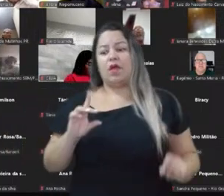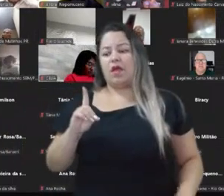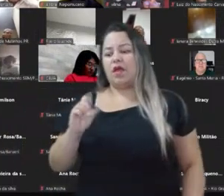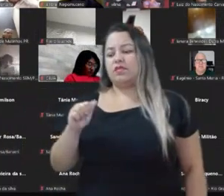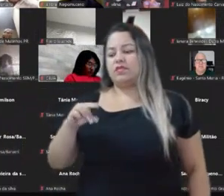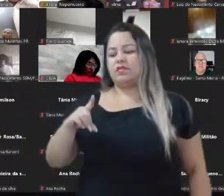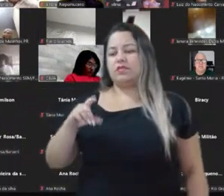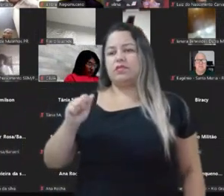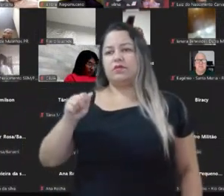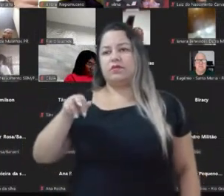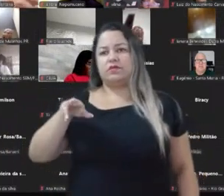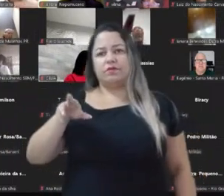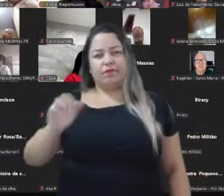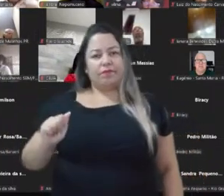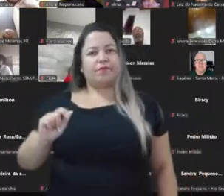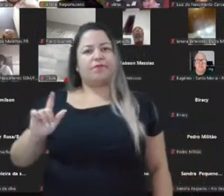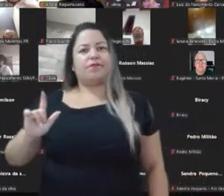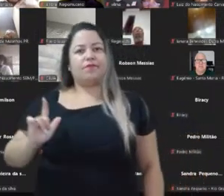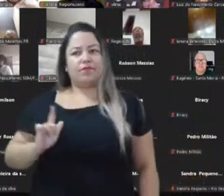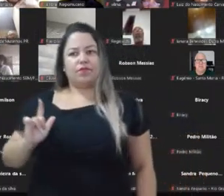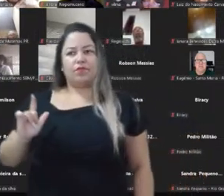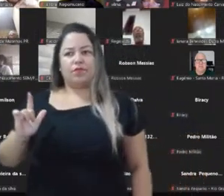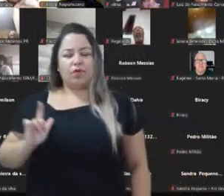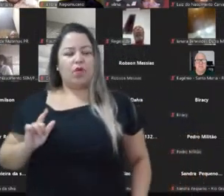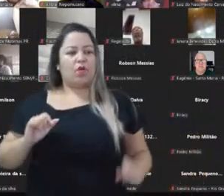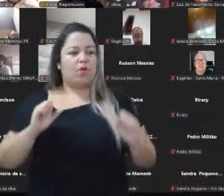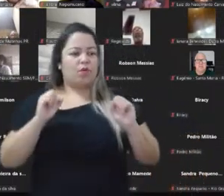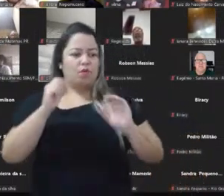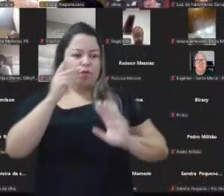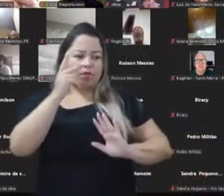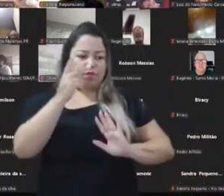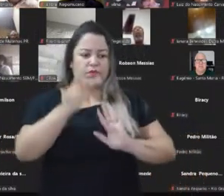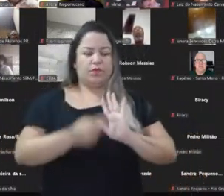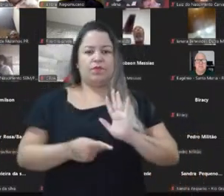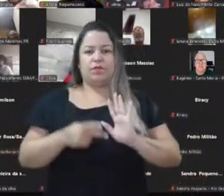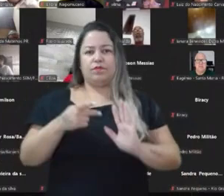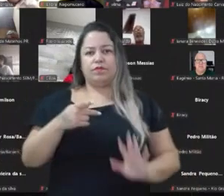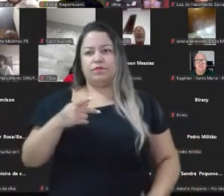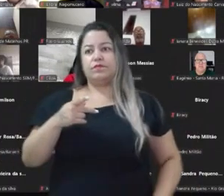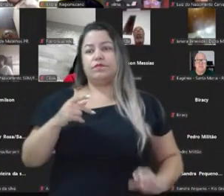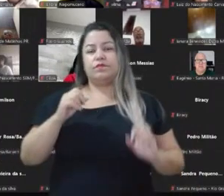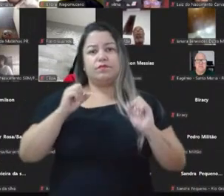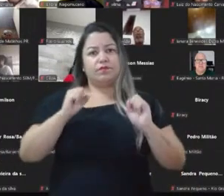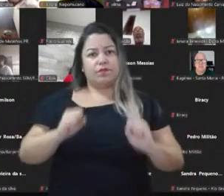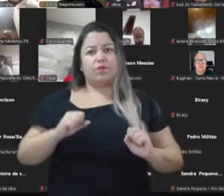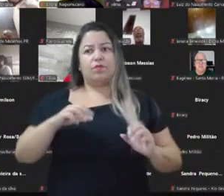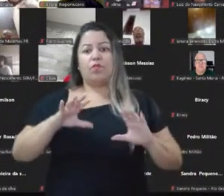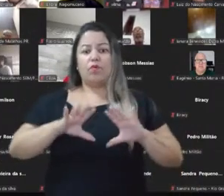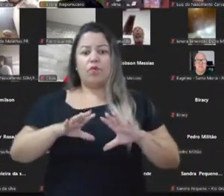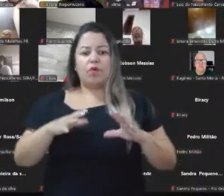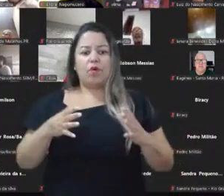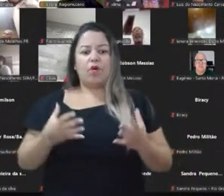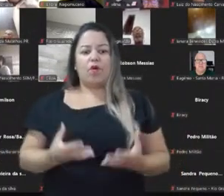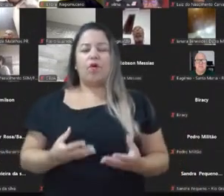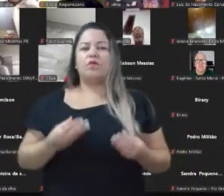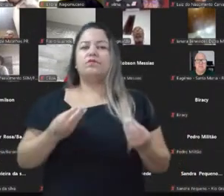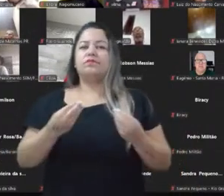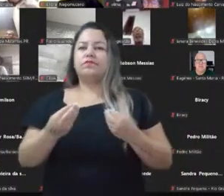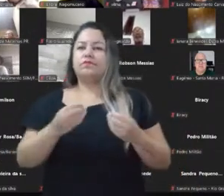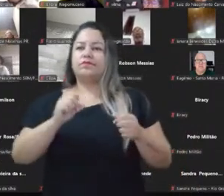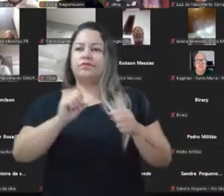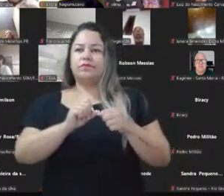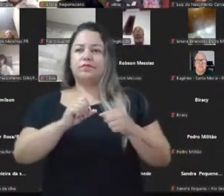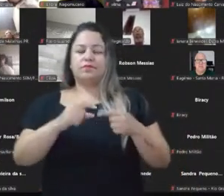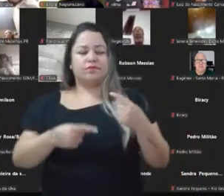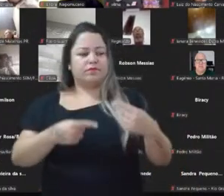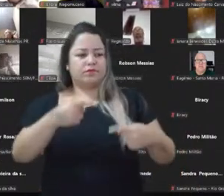aqui, ela está relacionada a um projeto de poder, um projeto de poder mundial. Então, por exemplo, como fazer a disputa do